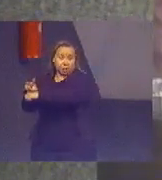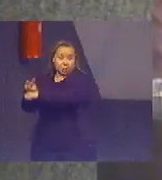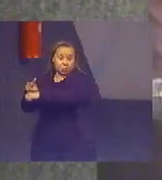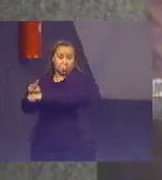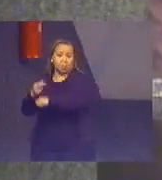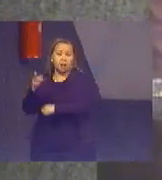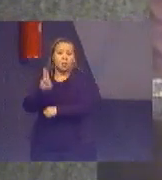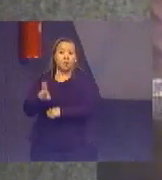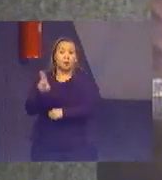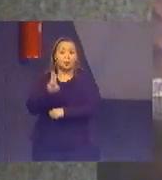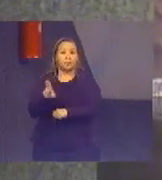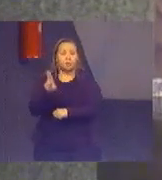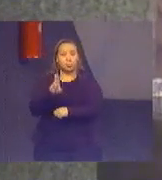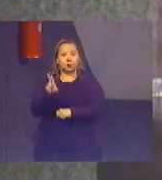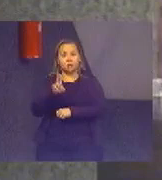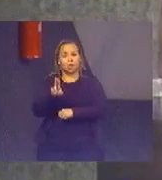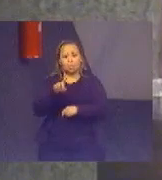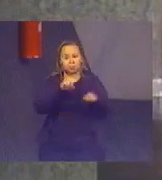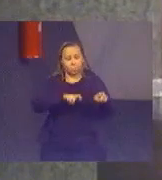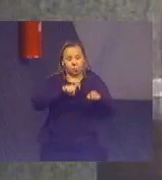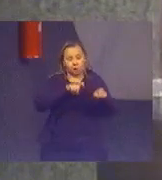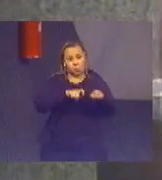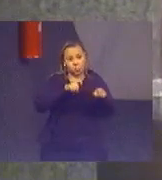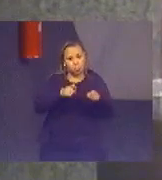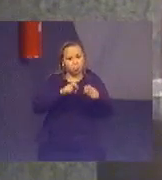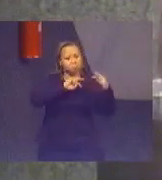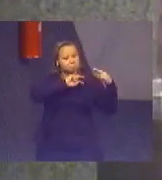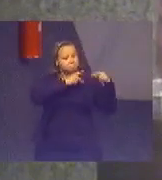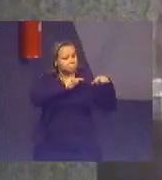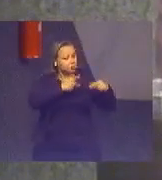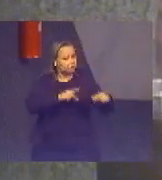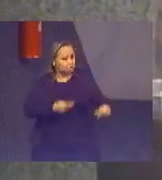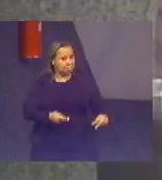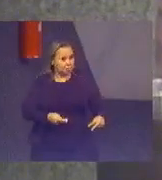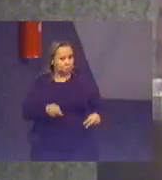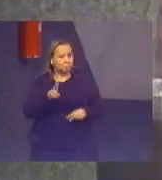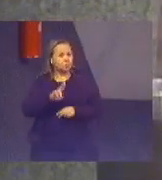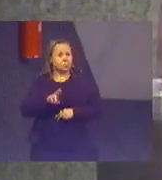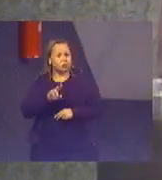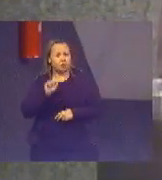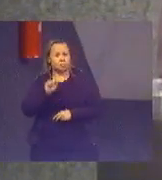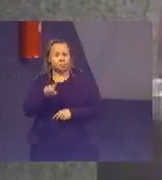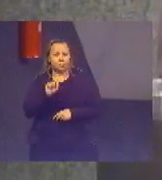vai utilizar uma agricultura tradicional, utilizando agrotóxicos.